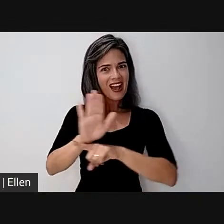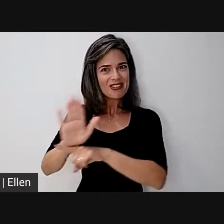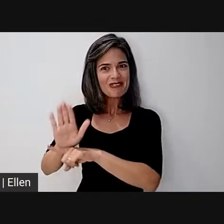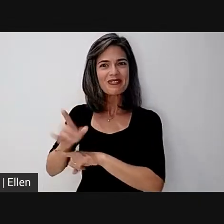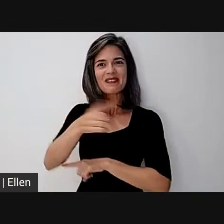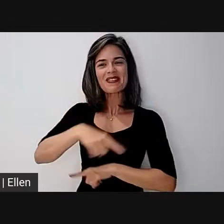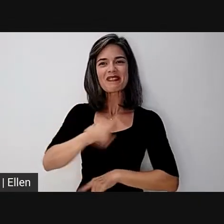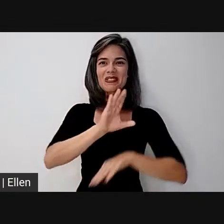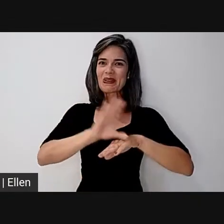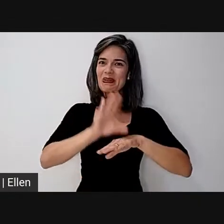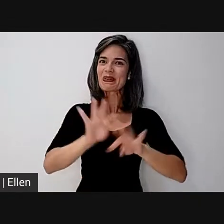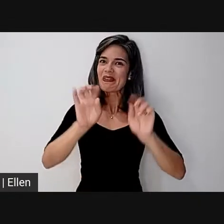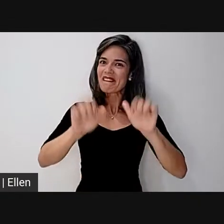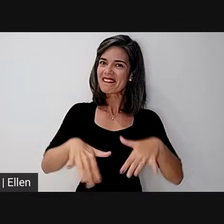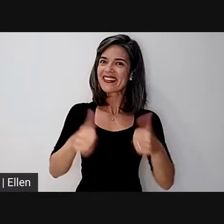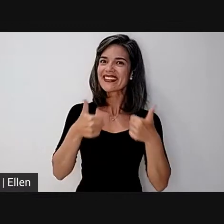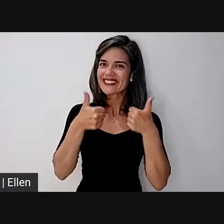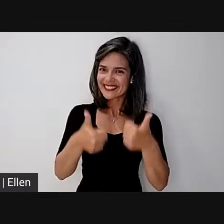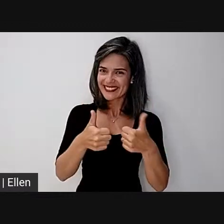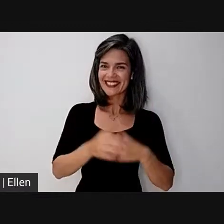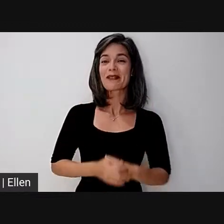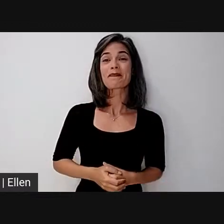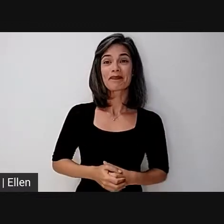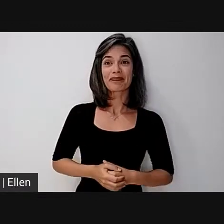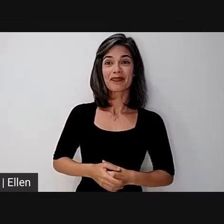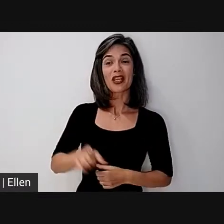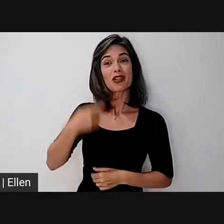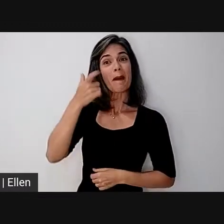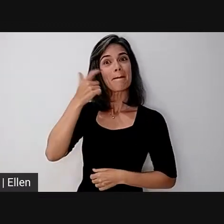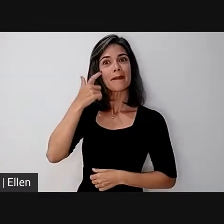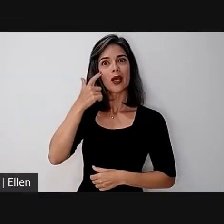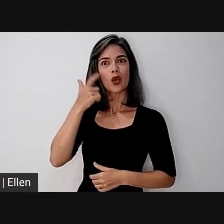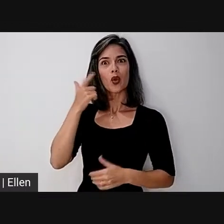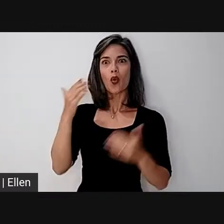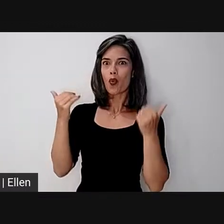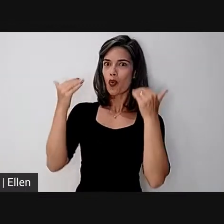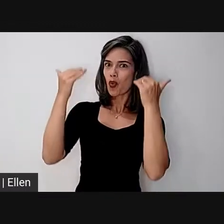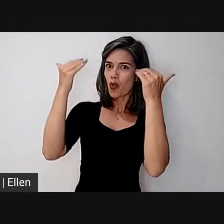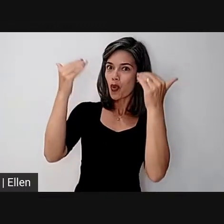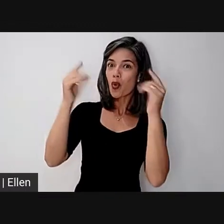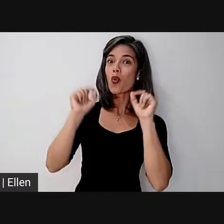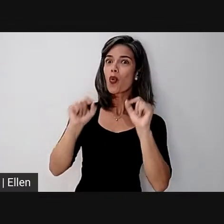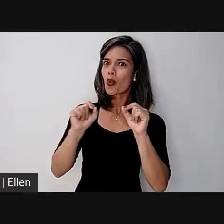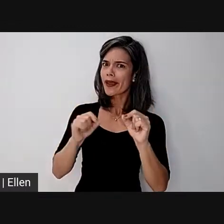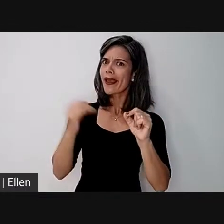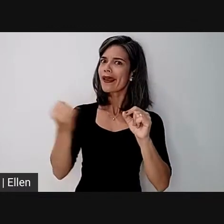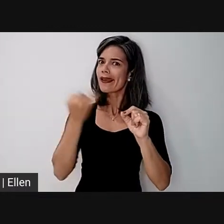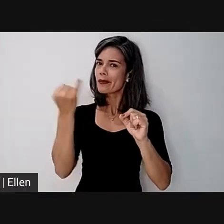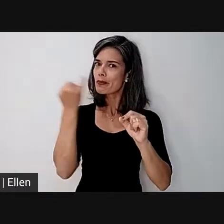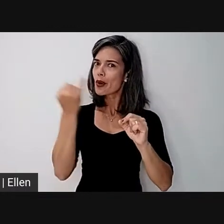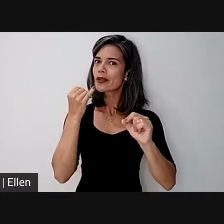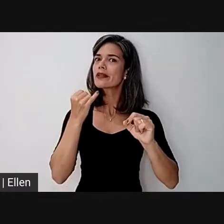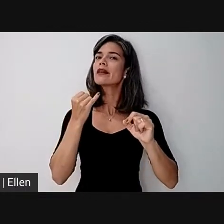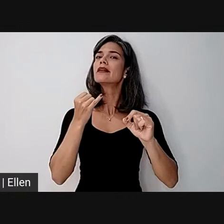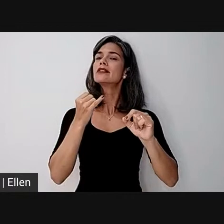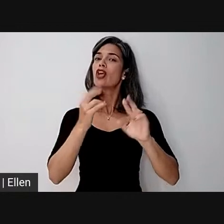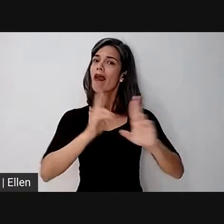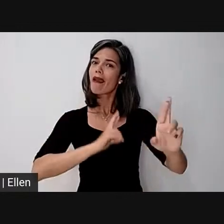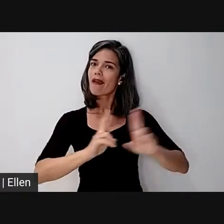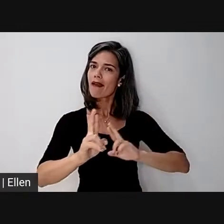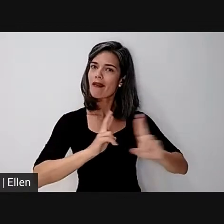cursos com sucesso. Pensamos que esse sucesso também está muito relacionado com o estabelecimento de boas relações